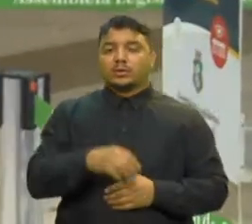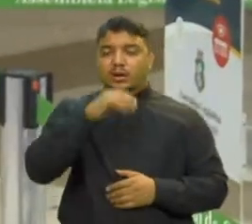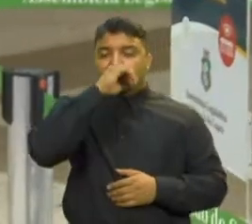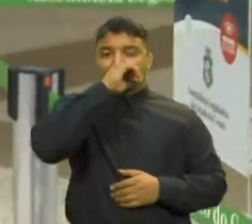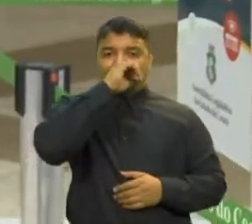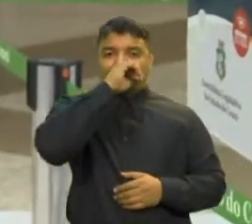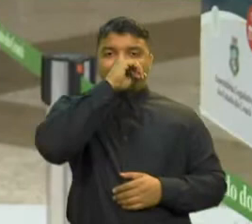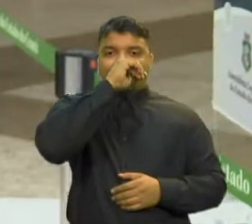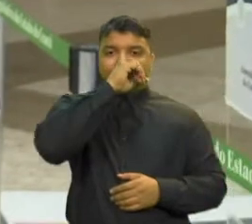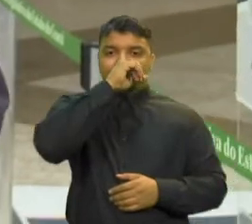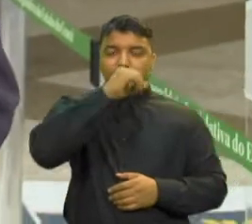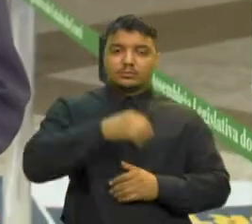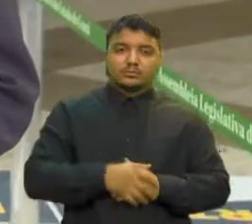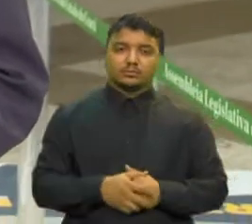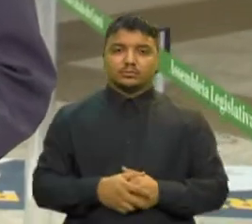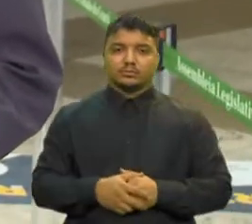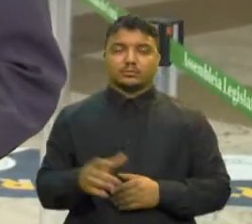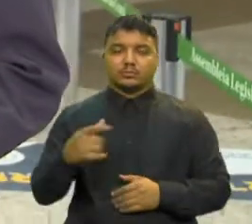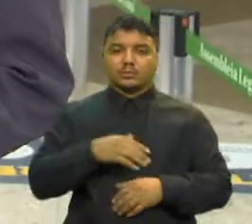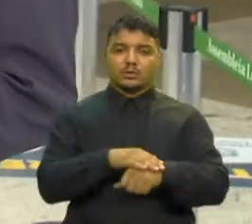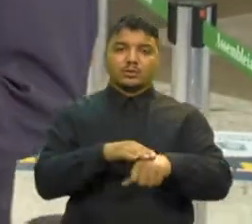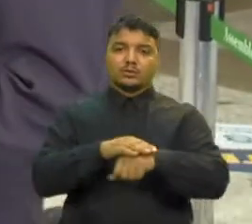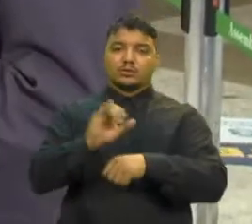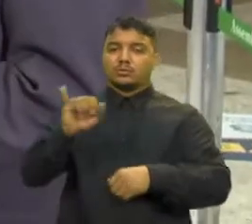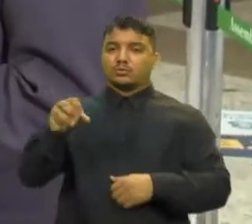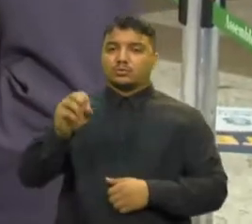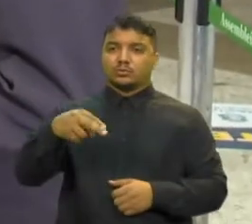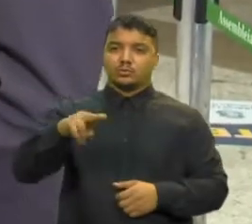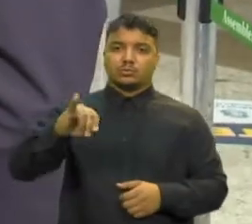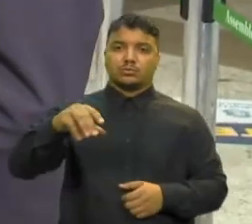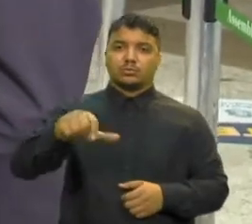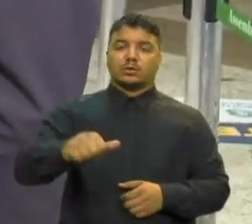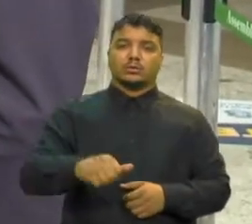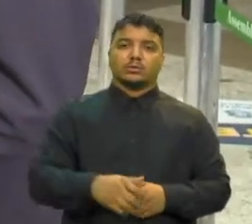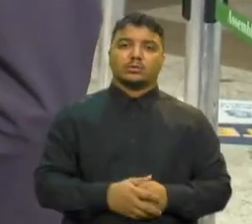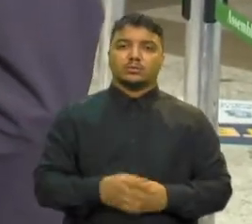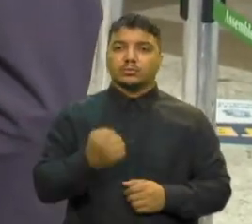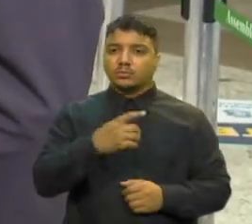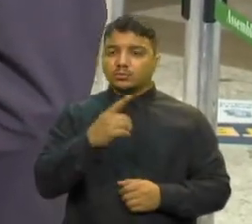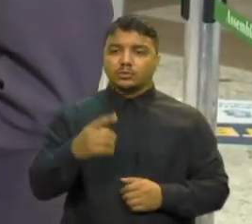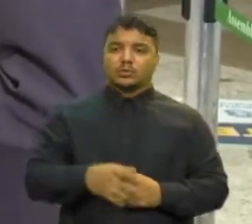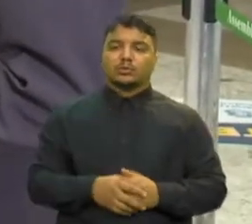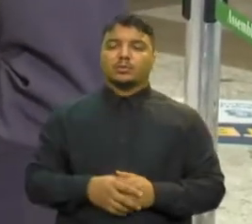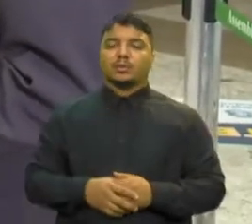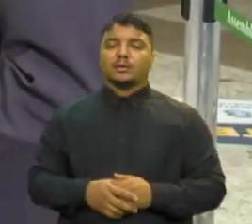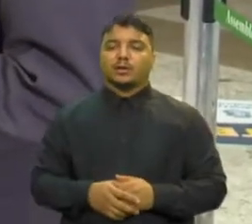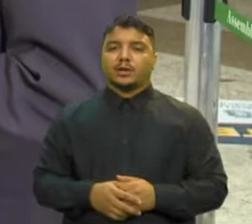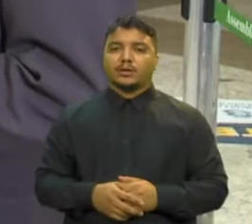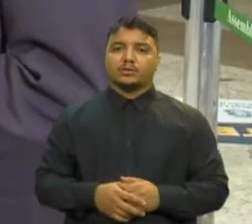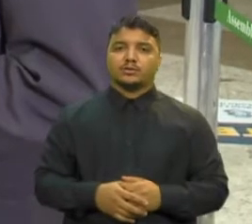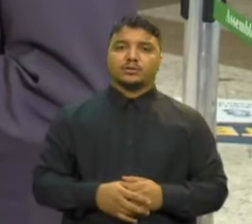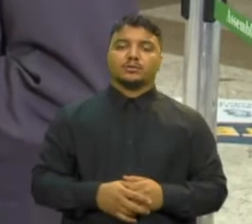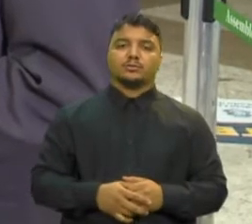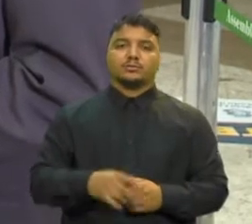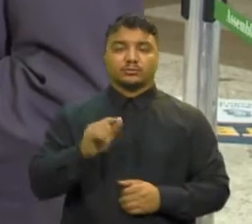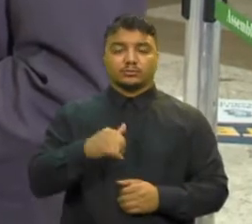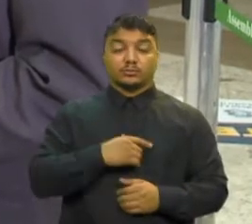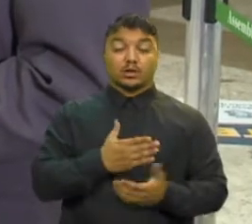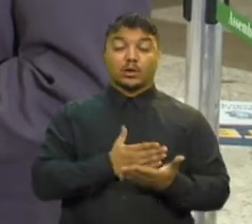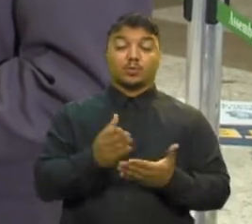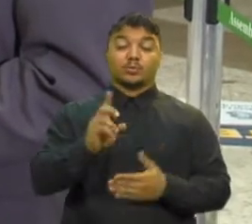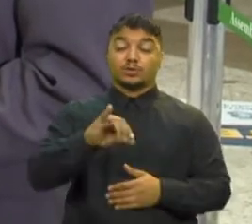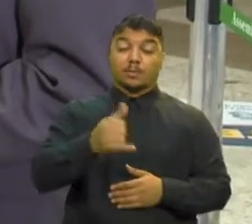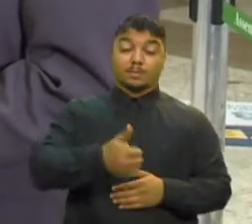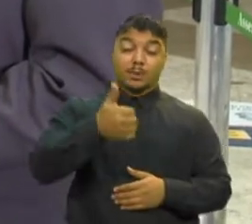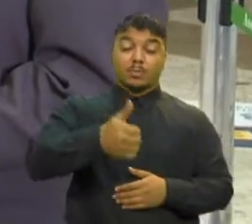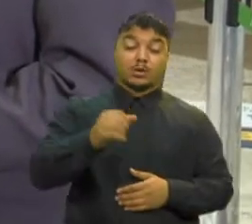Através da nossa conversa aqui com a Jhonilma Maia Muito bom dia, Jhonilma Que novidades são essas? Agora, a partir do dia 1º